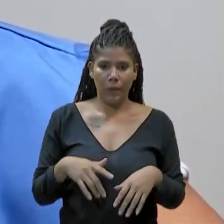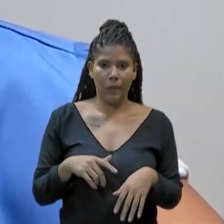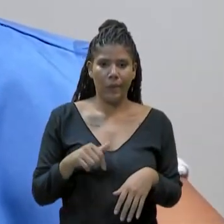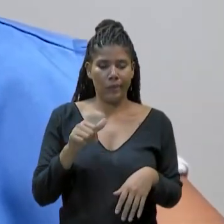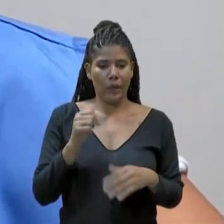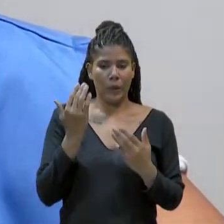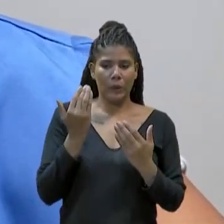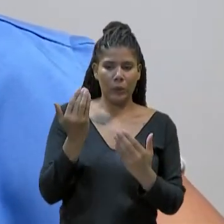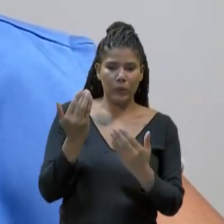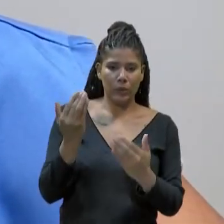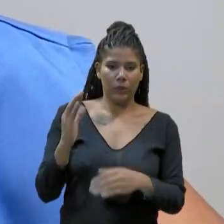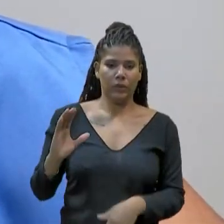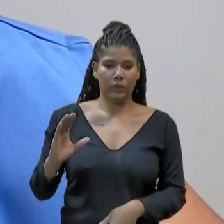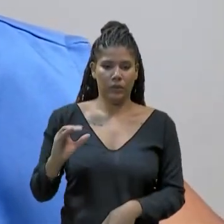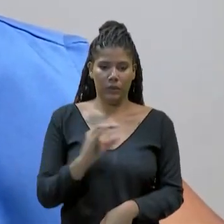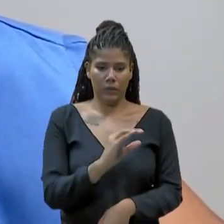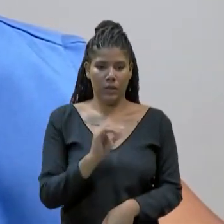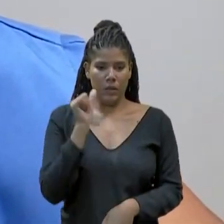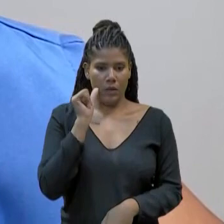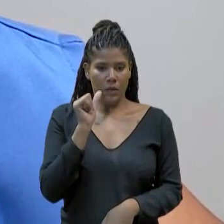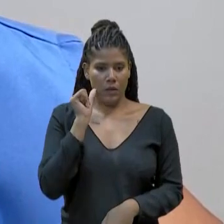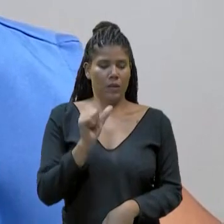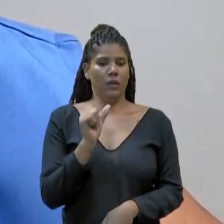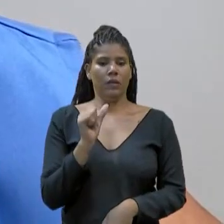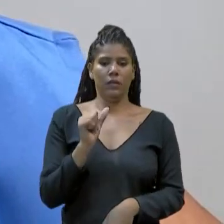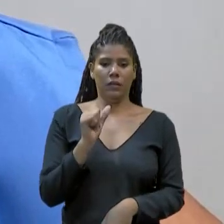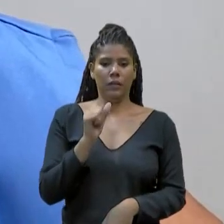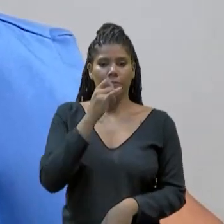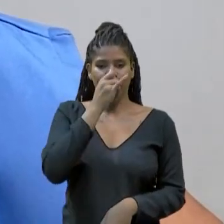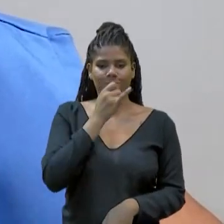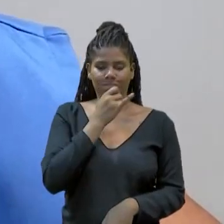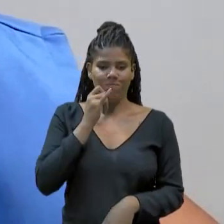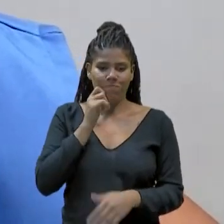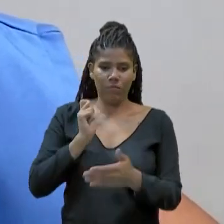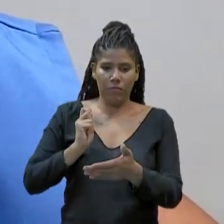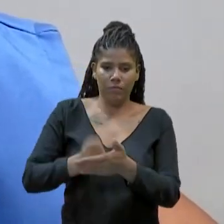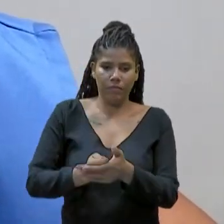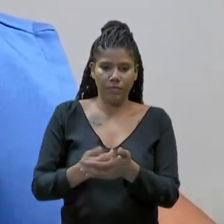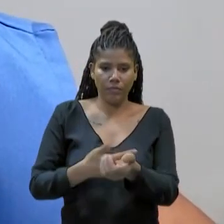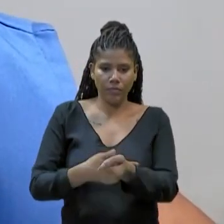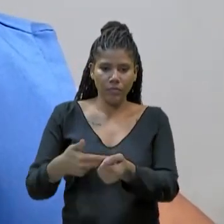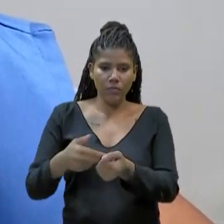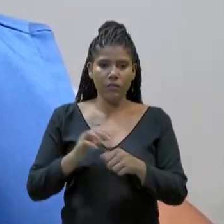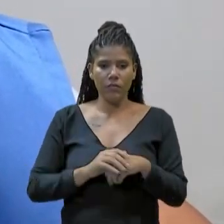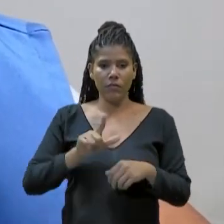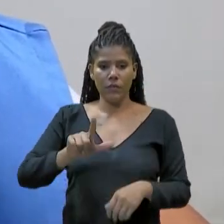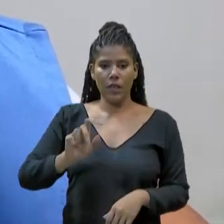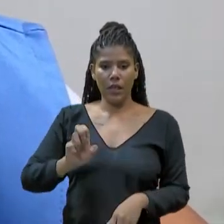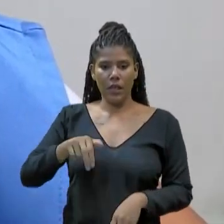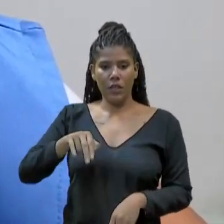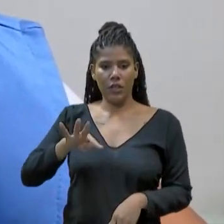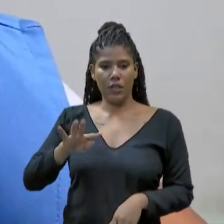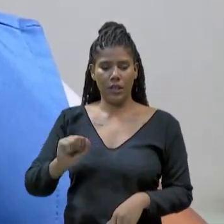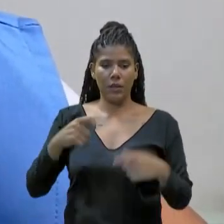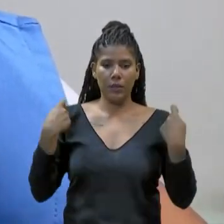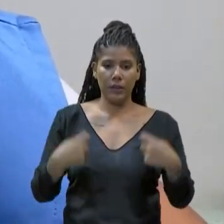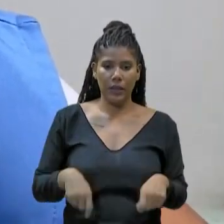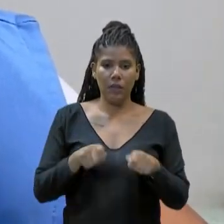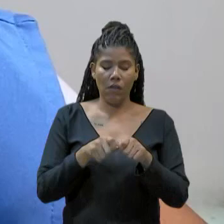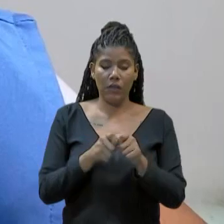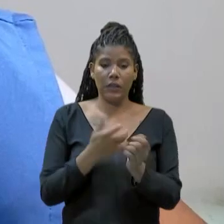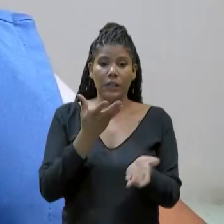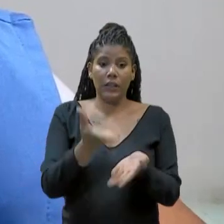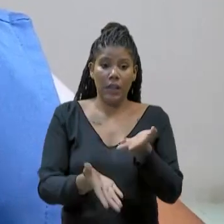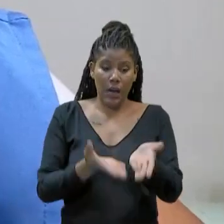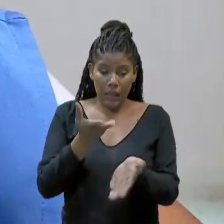câncer de mama, Lenita se sacrificou para pagar exames. Com a confirmação da doença, Lenita teria que fazer o tratamento na rede pública em Fortaleza,